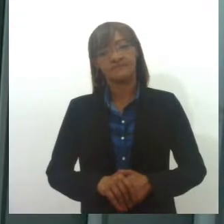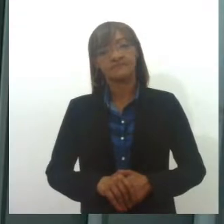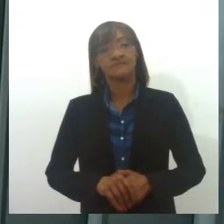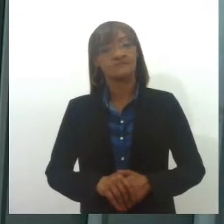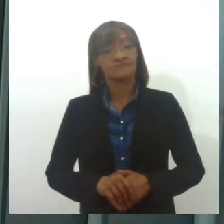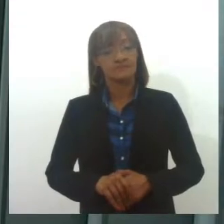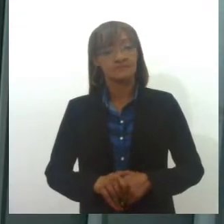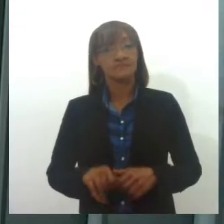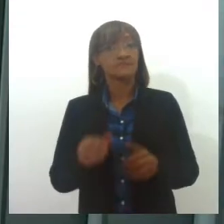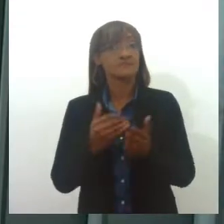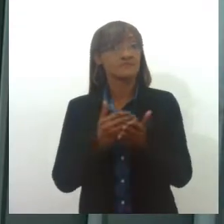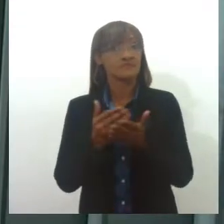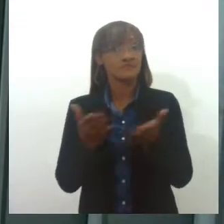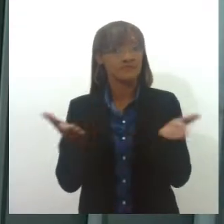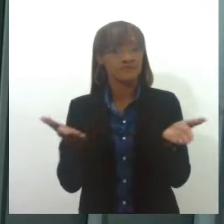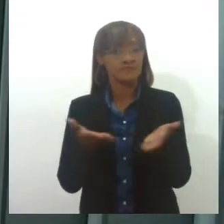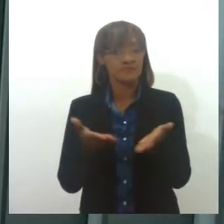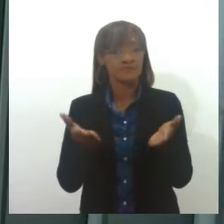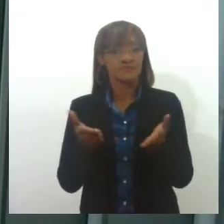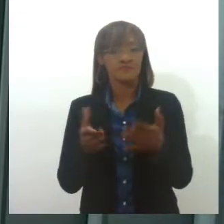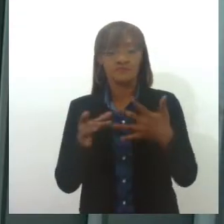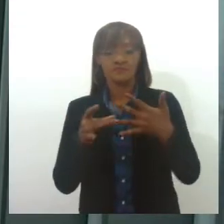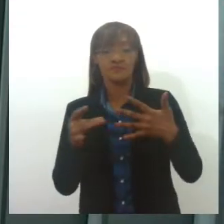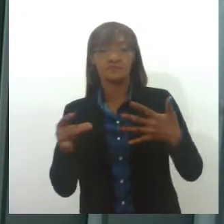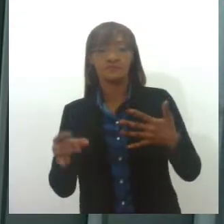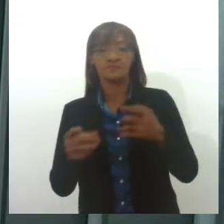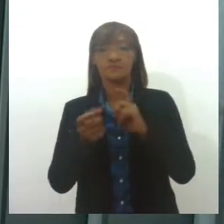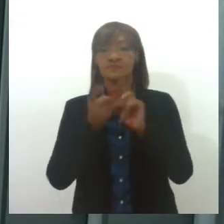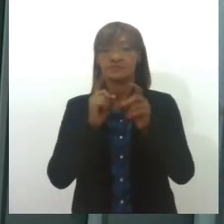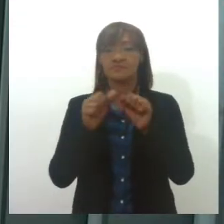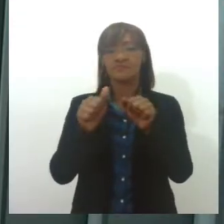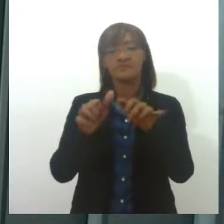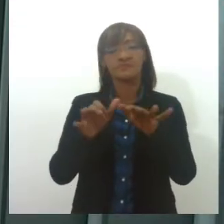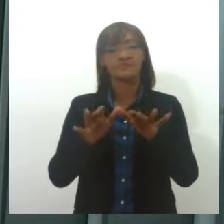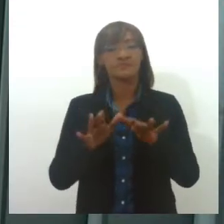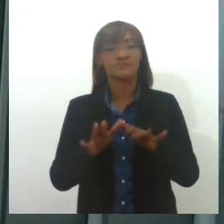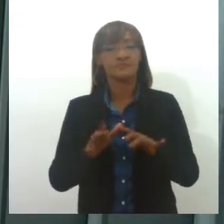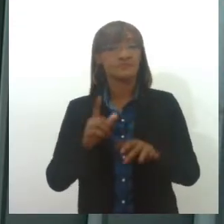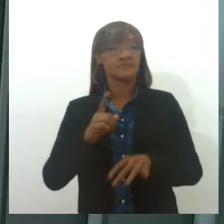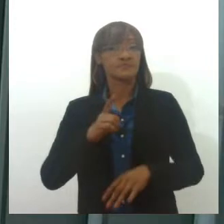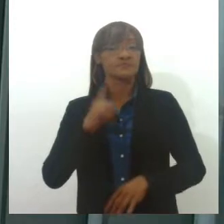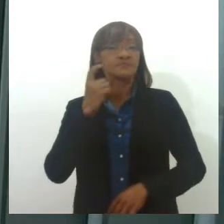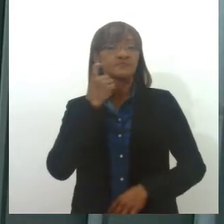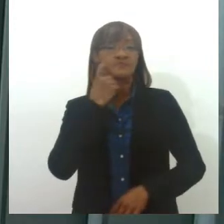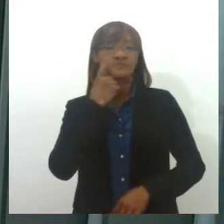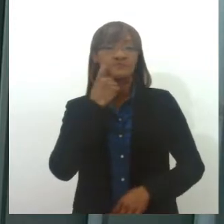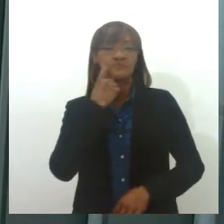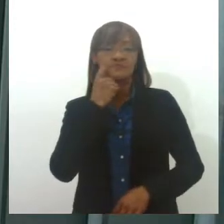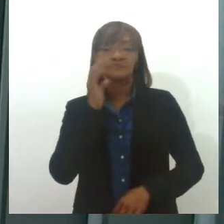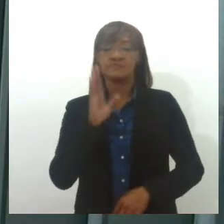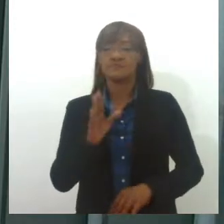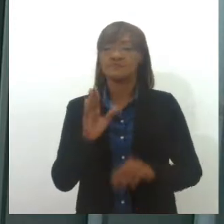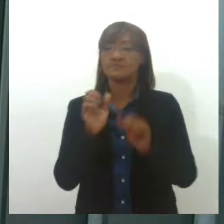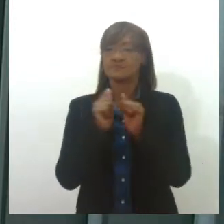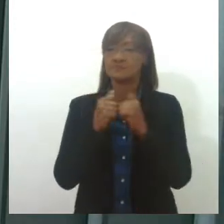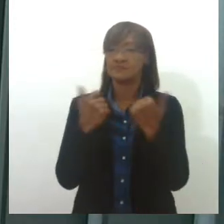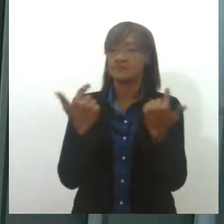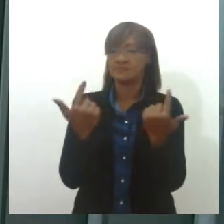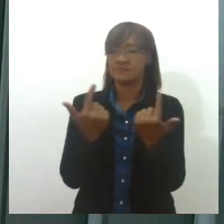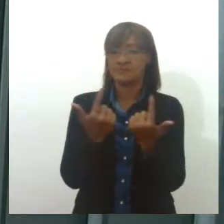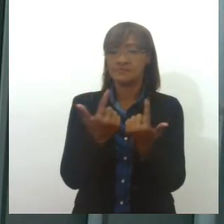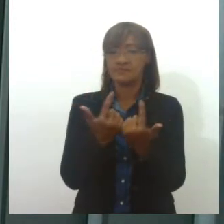Começamos esta edição destacando uma audiência pública que aconteceu na sexta-feira no plenário da Assembleia